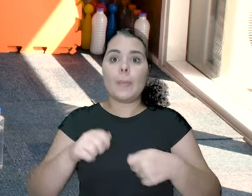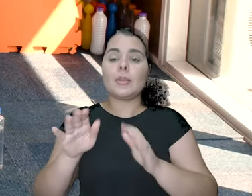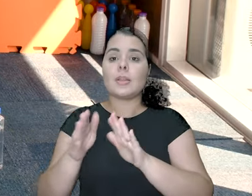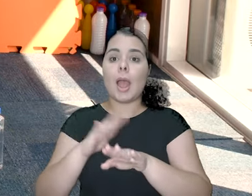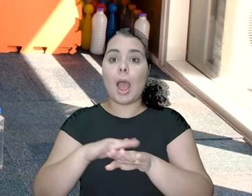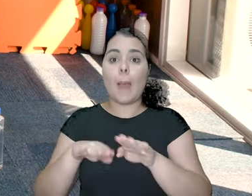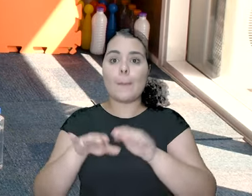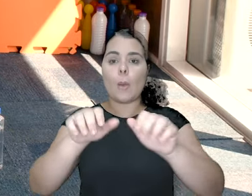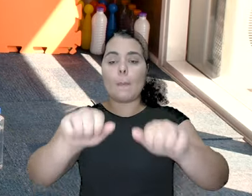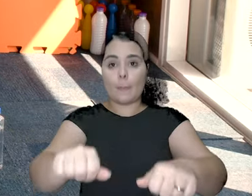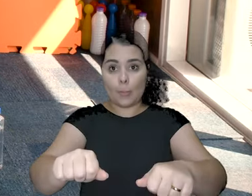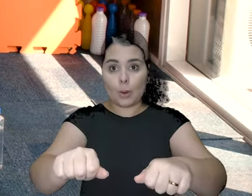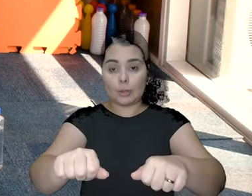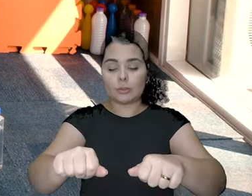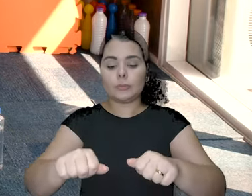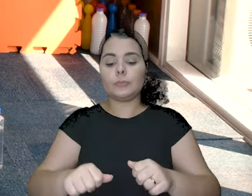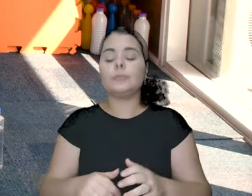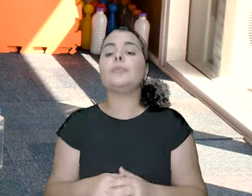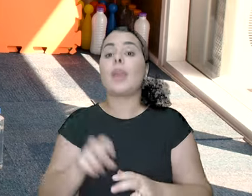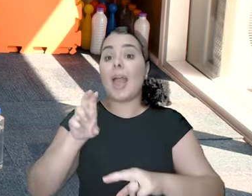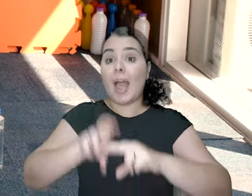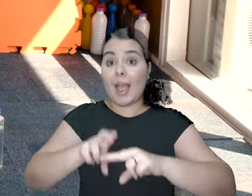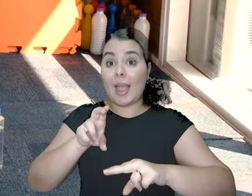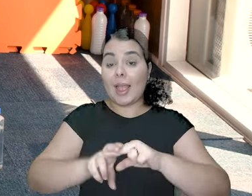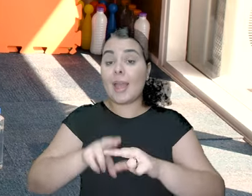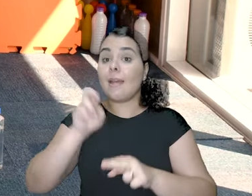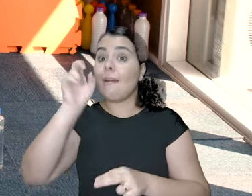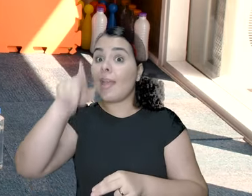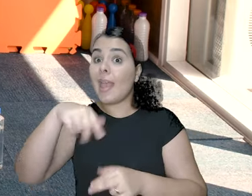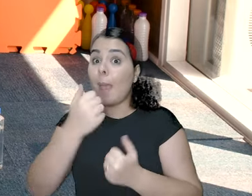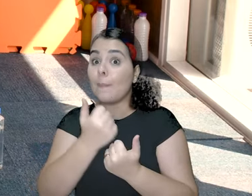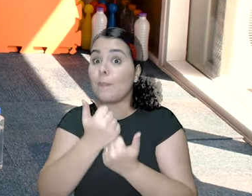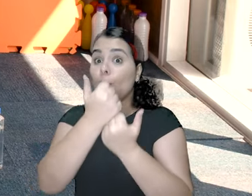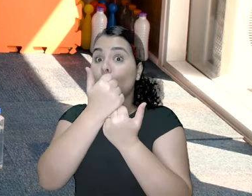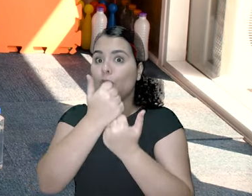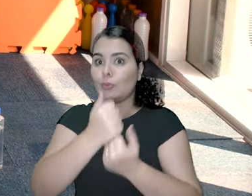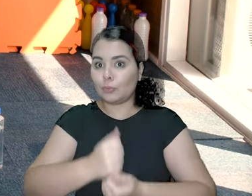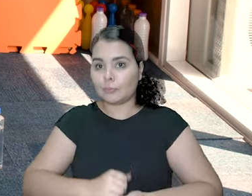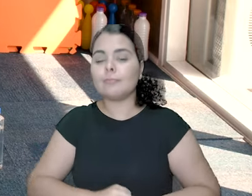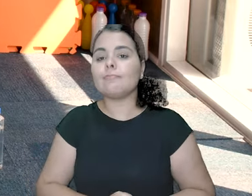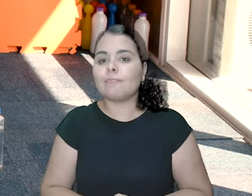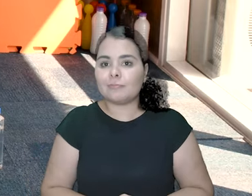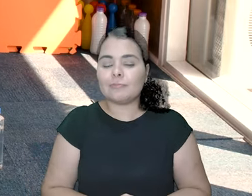Mantenha as mãos aqui na cadeira. A cadeira está te apoiando.